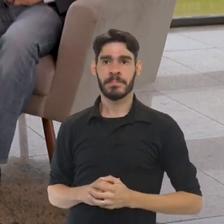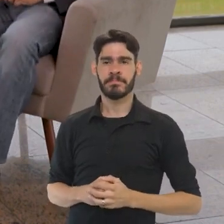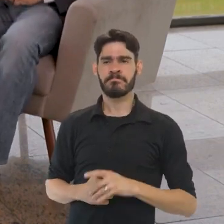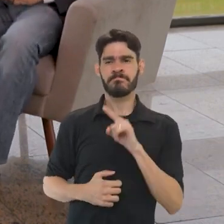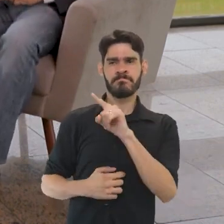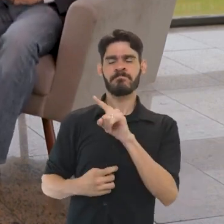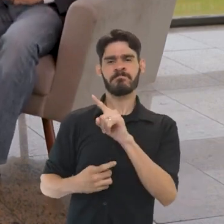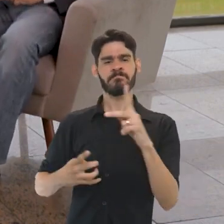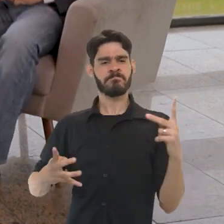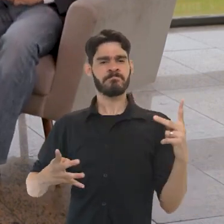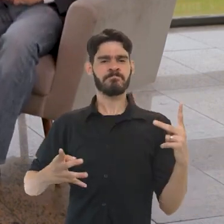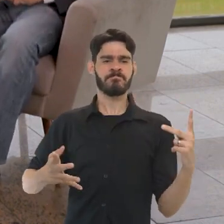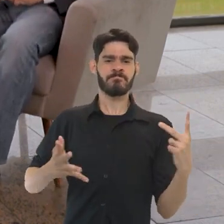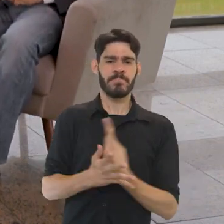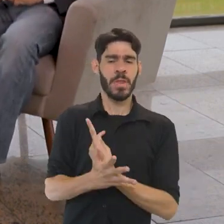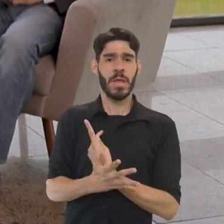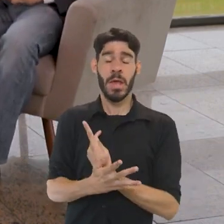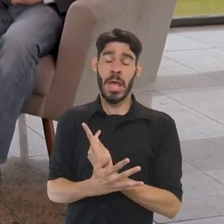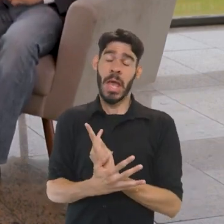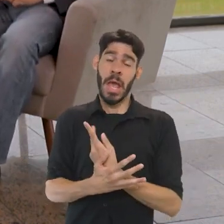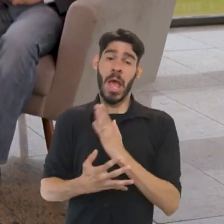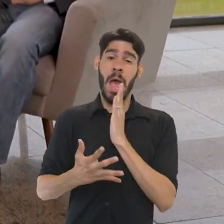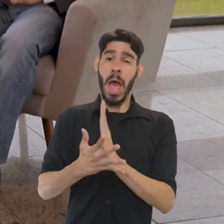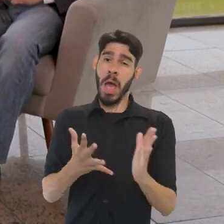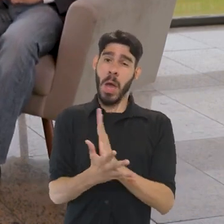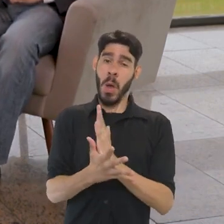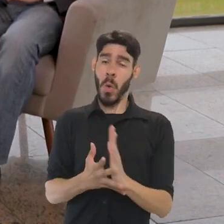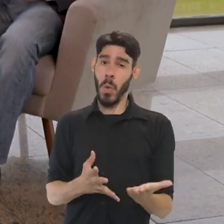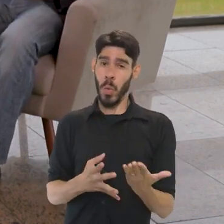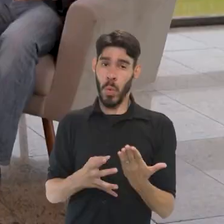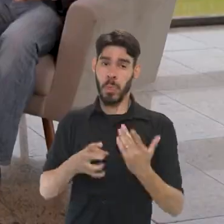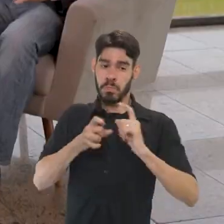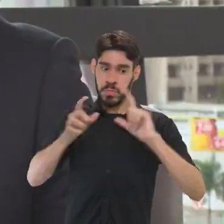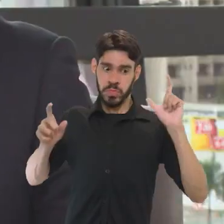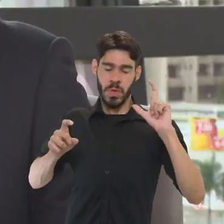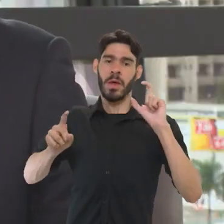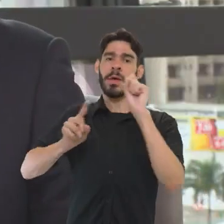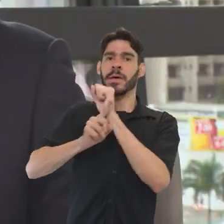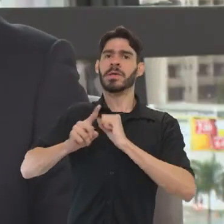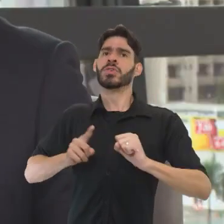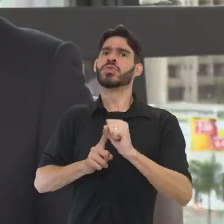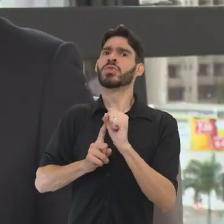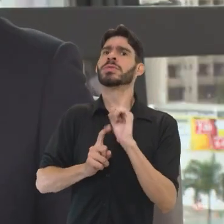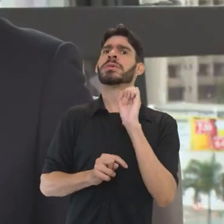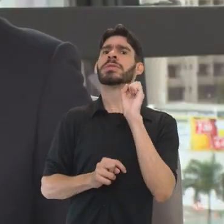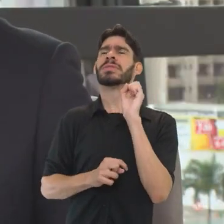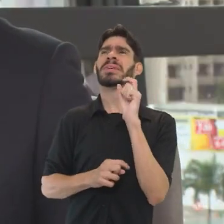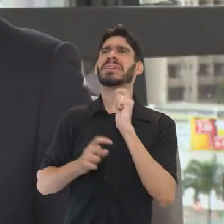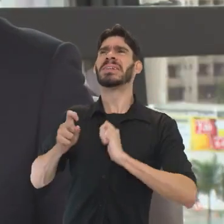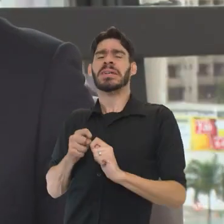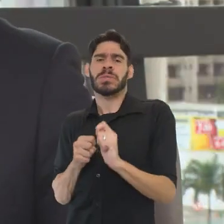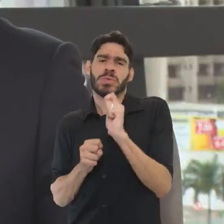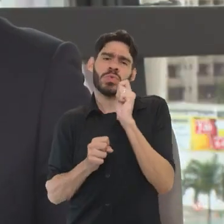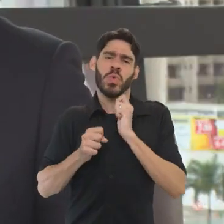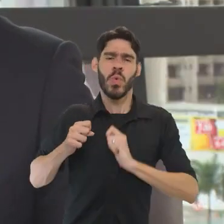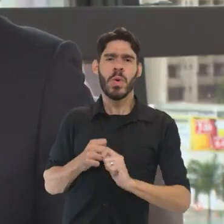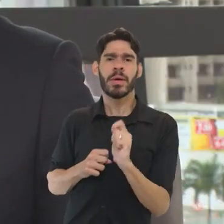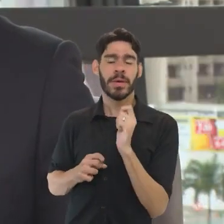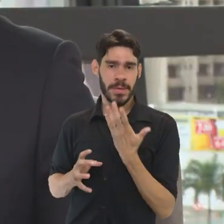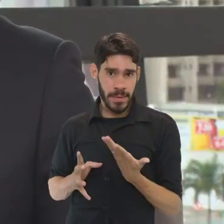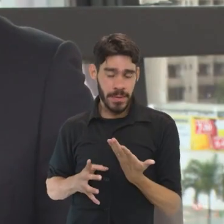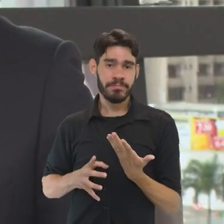Esse fato, de uma certa forma, ele despertou em toda a sociedade muita angústia.